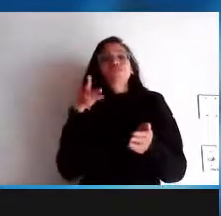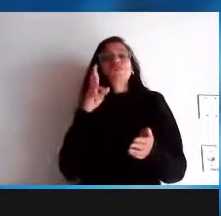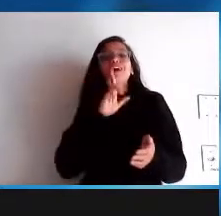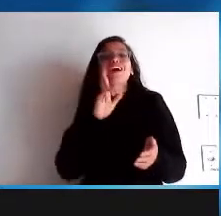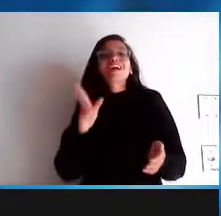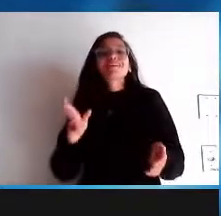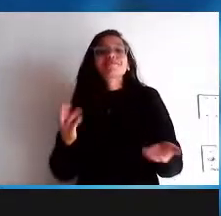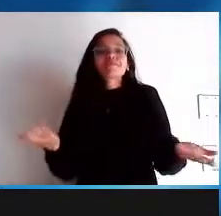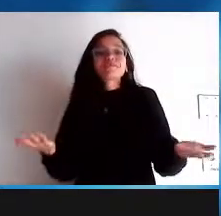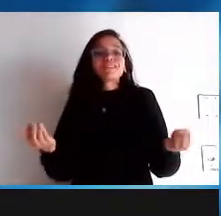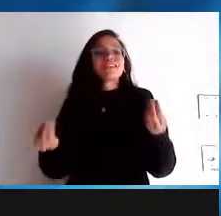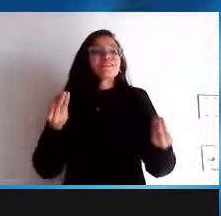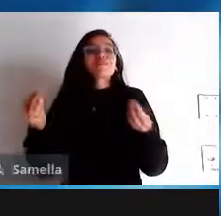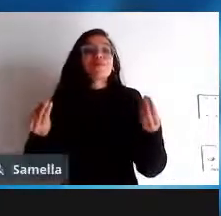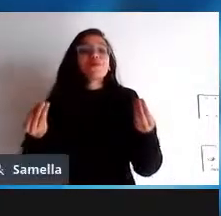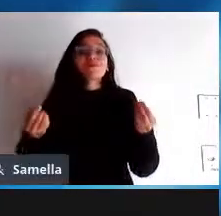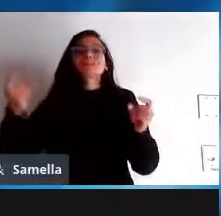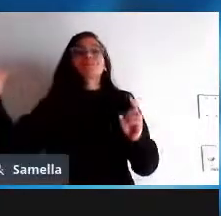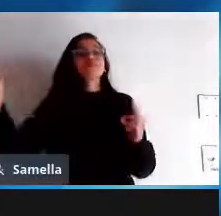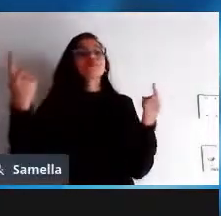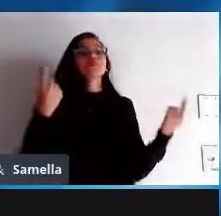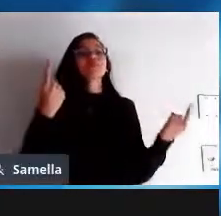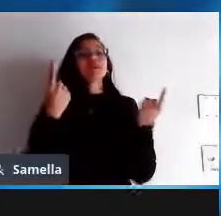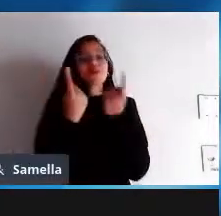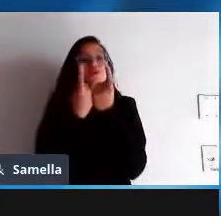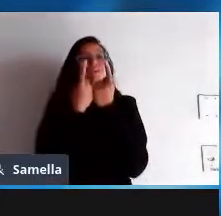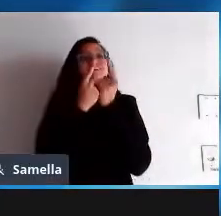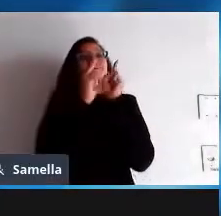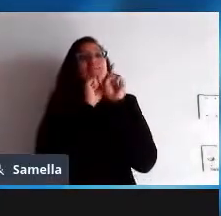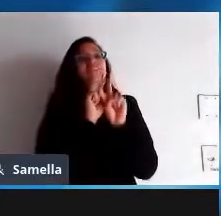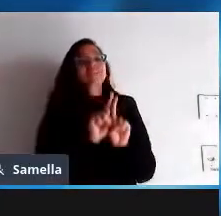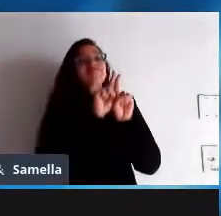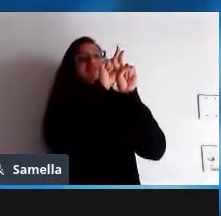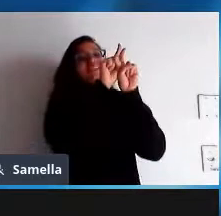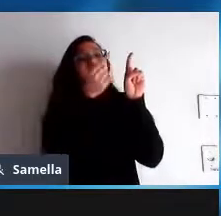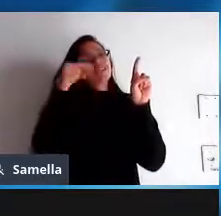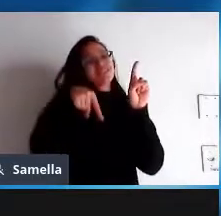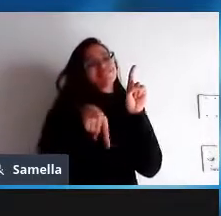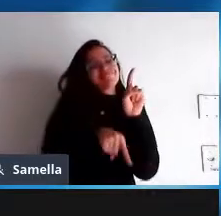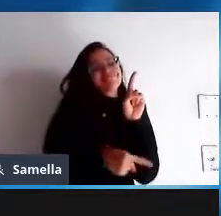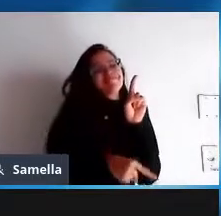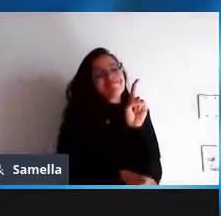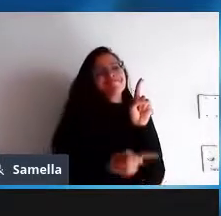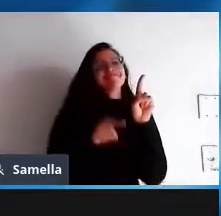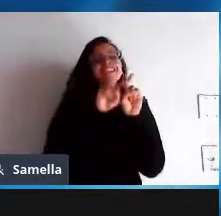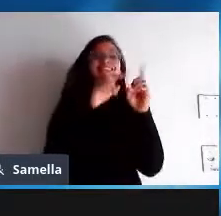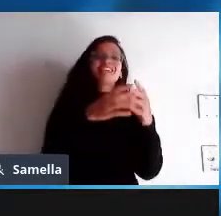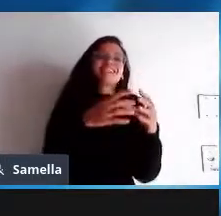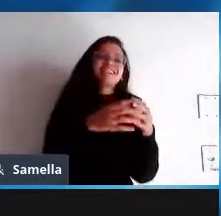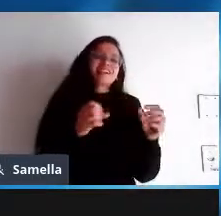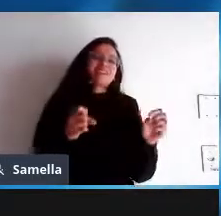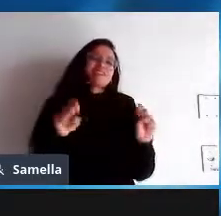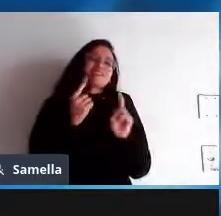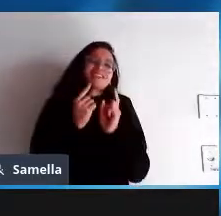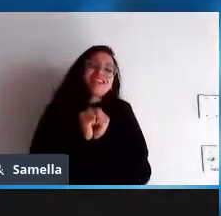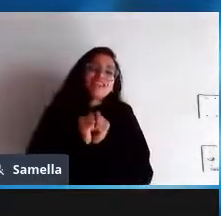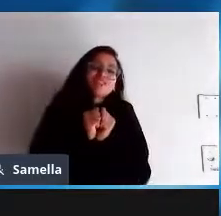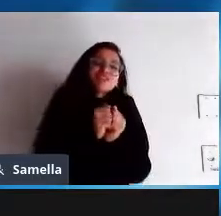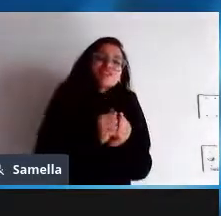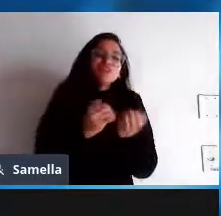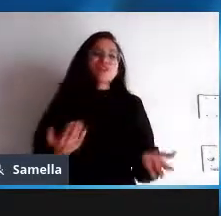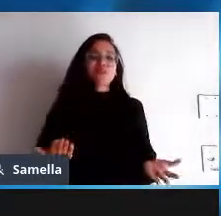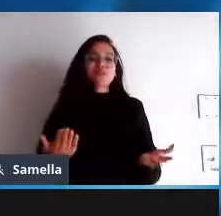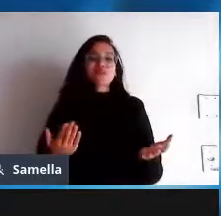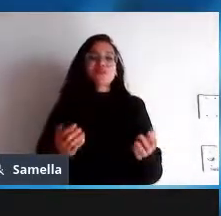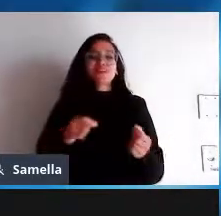respostas então essa é a relação da comunidade essa é a essência de uma comunidade porque no final das contas ninguém tem todos